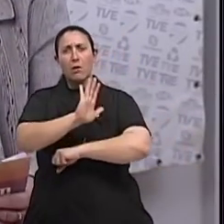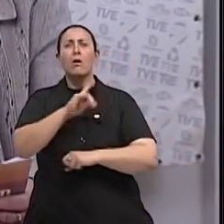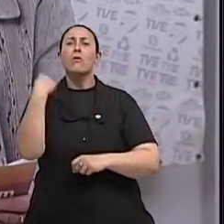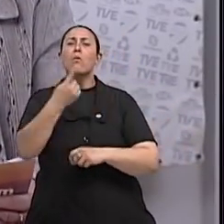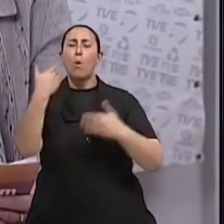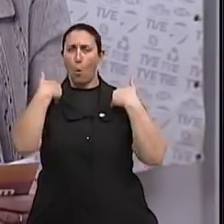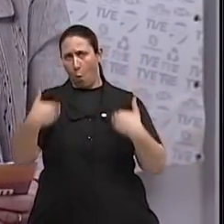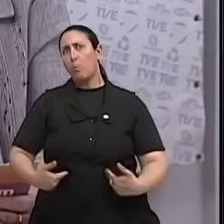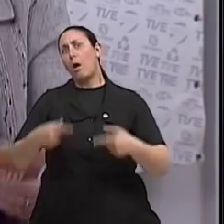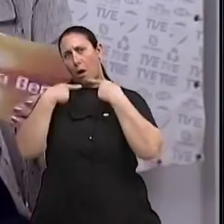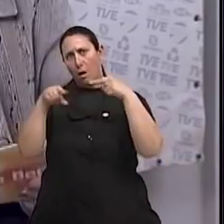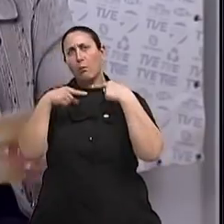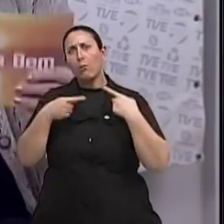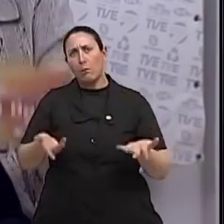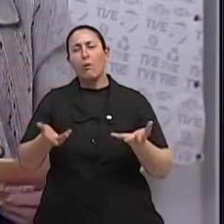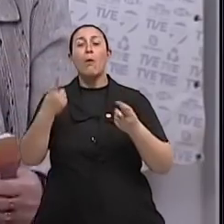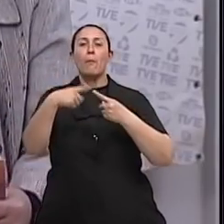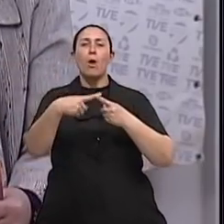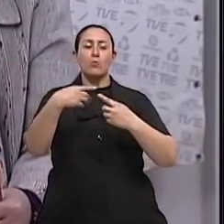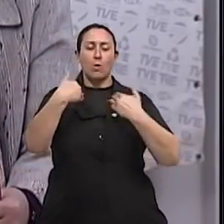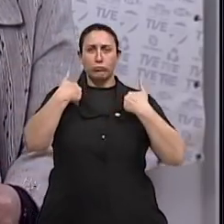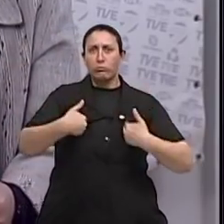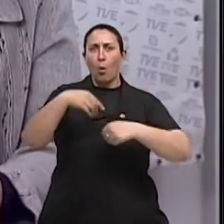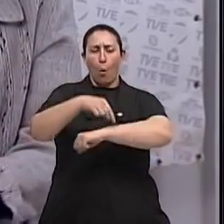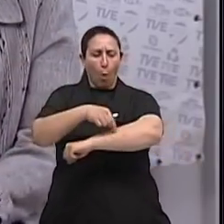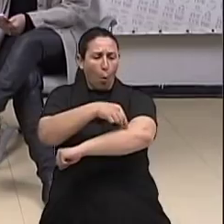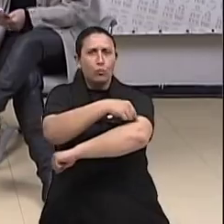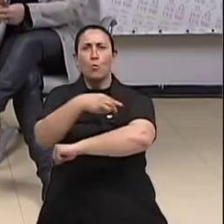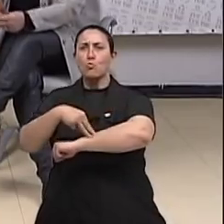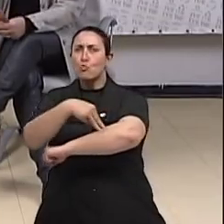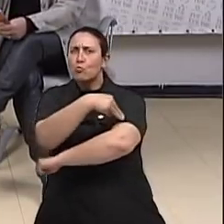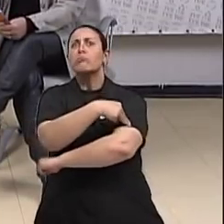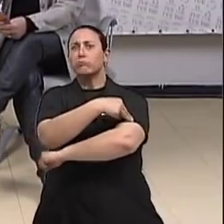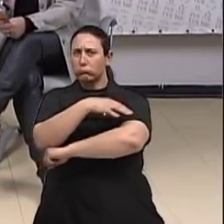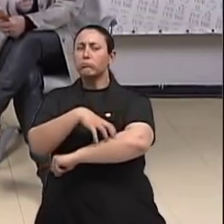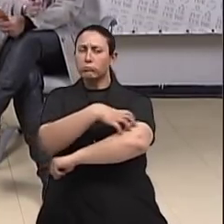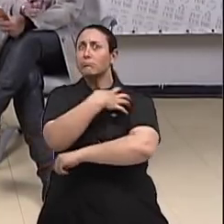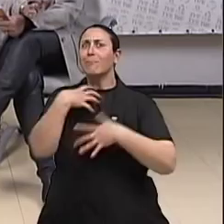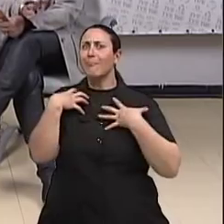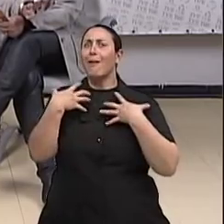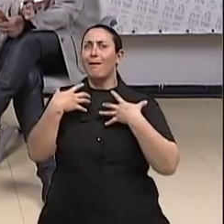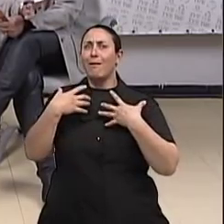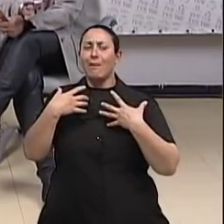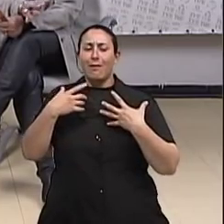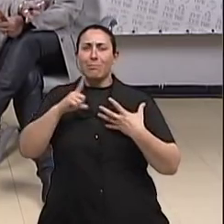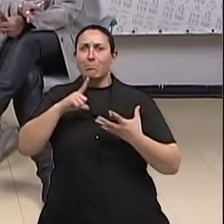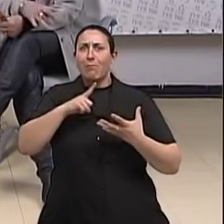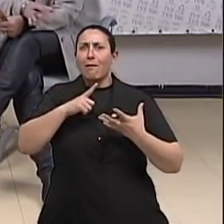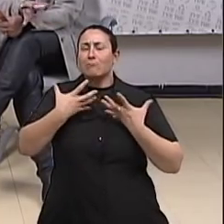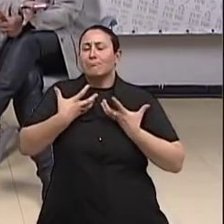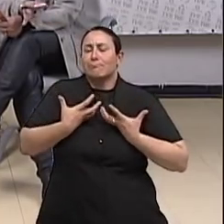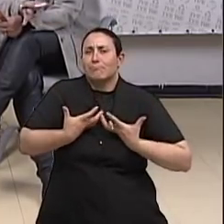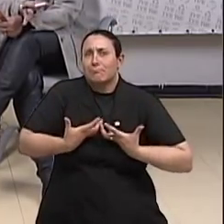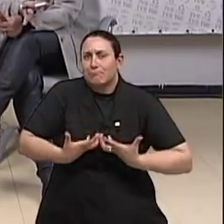reclamar como um todo. Os ossos, os músculos vão reclamar, né? E então, é lógico que aí tem a diminuição